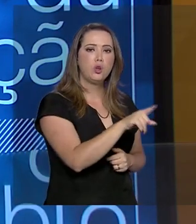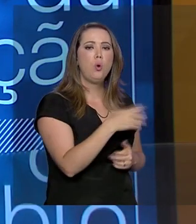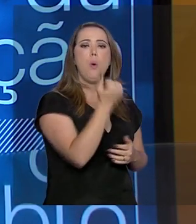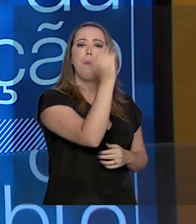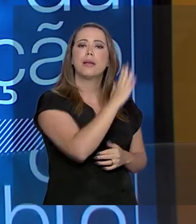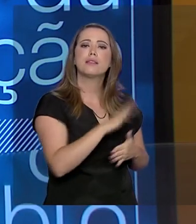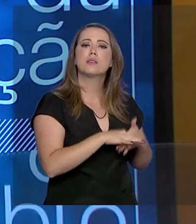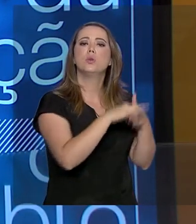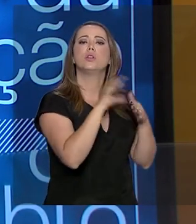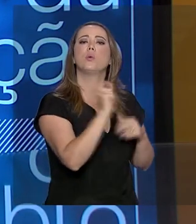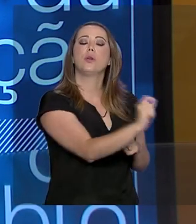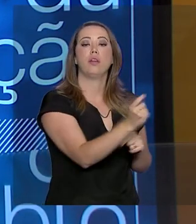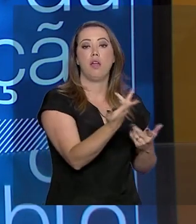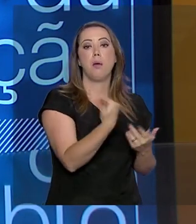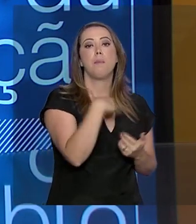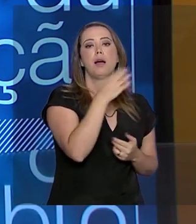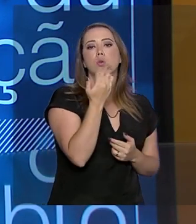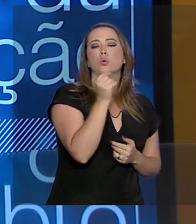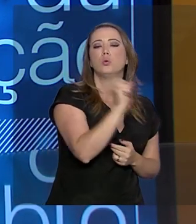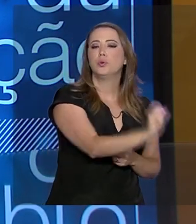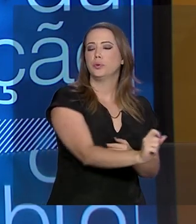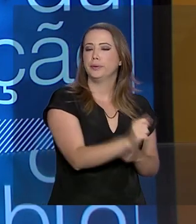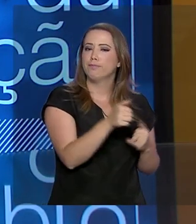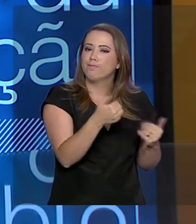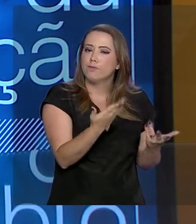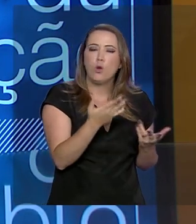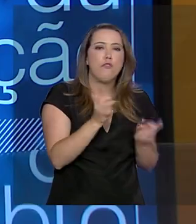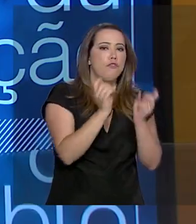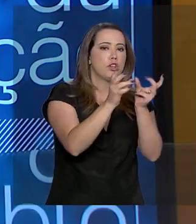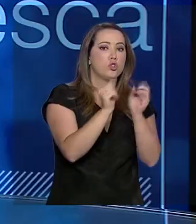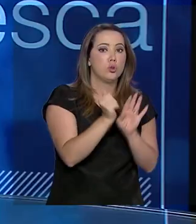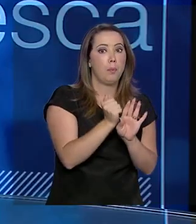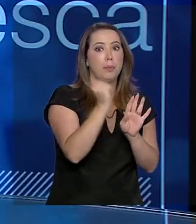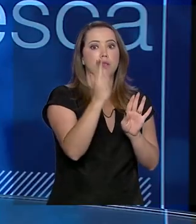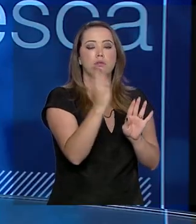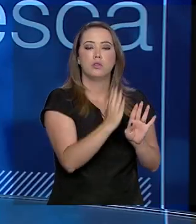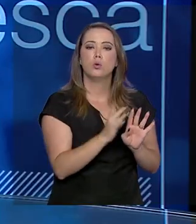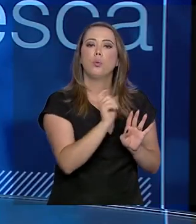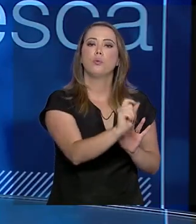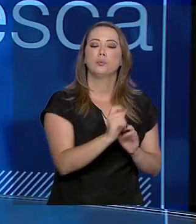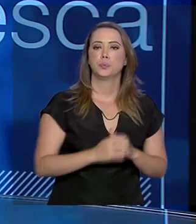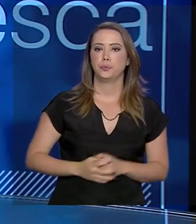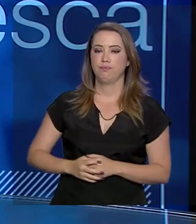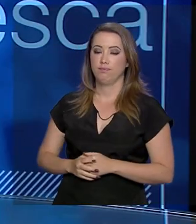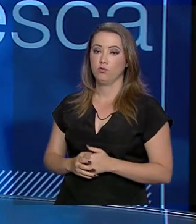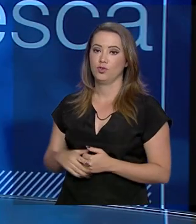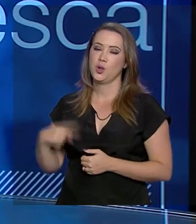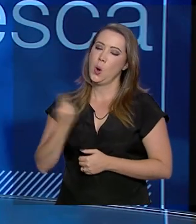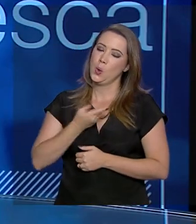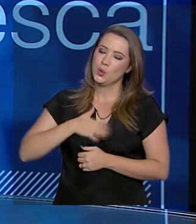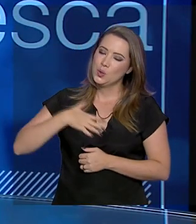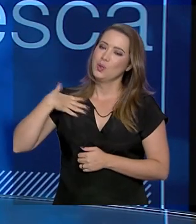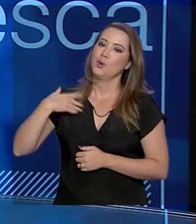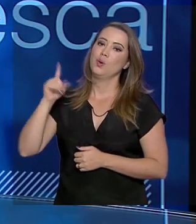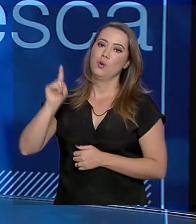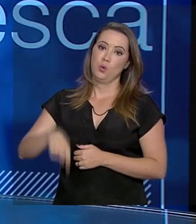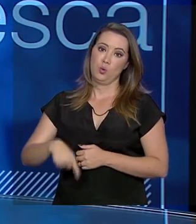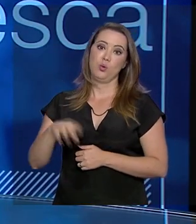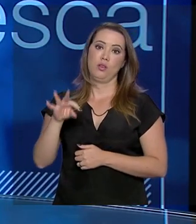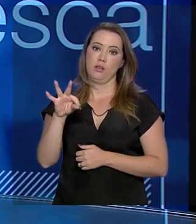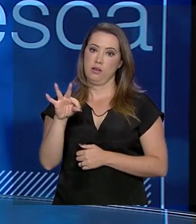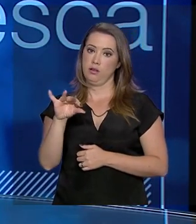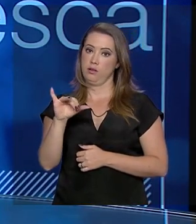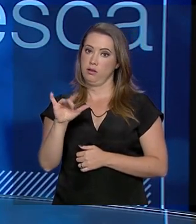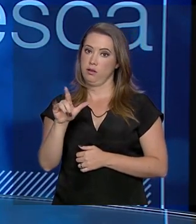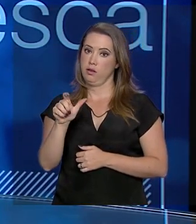brasileiro mais consome em termos de pescado e o que é mais exportado também? Olha, hoje um grande orgulho nacional é a tilápia,